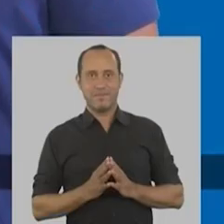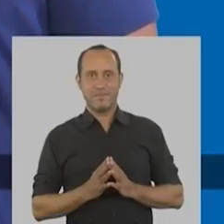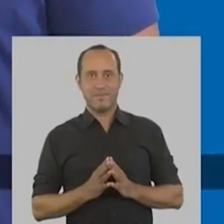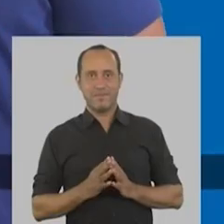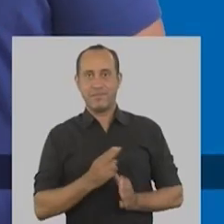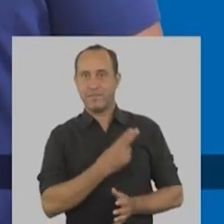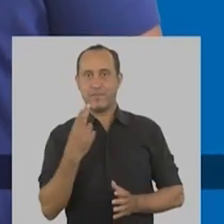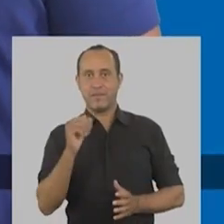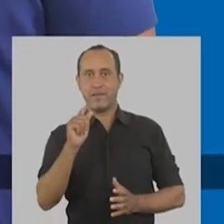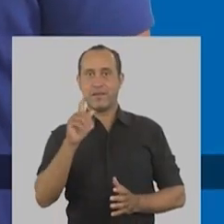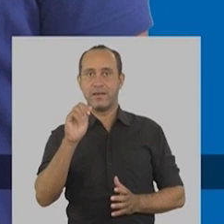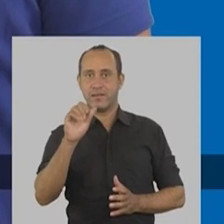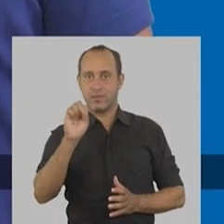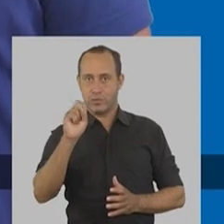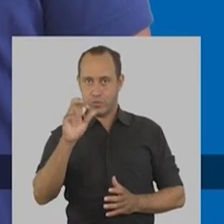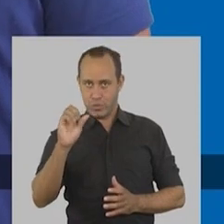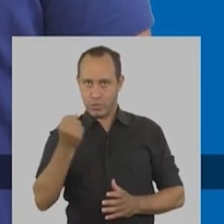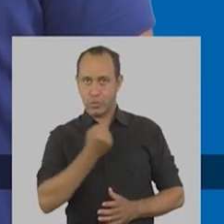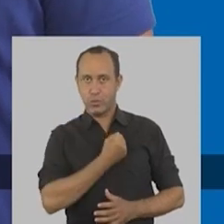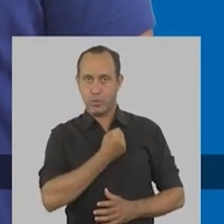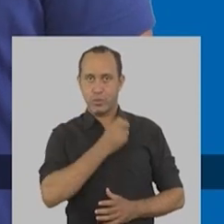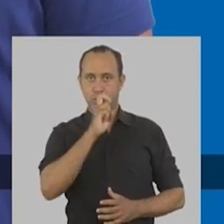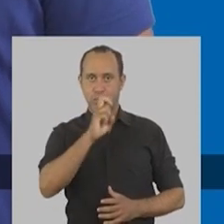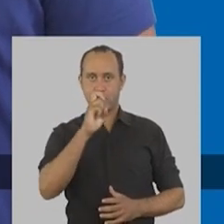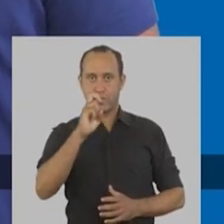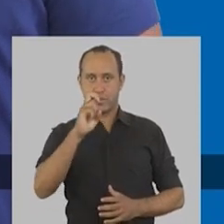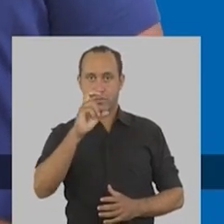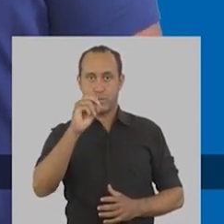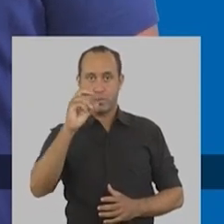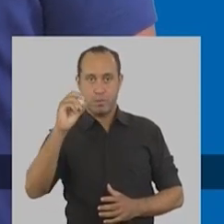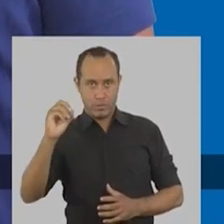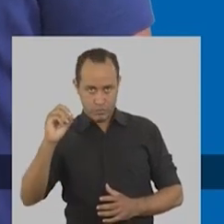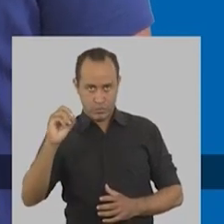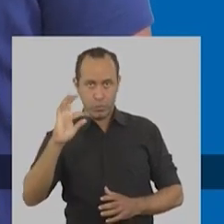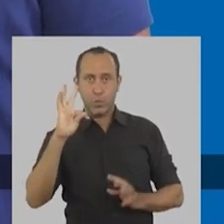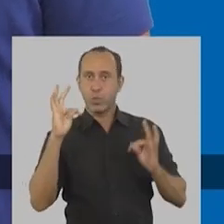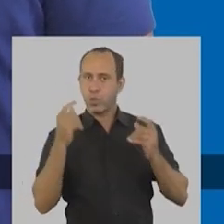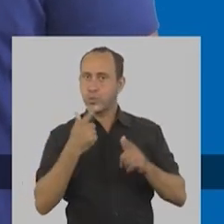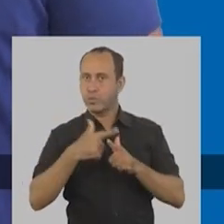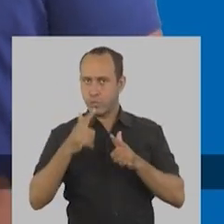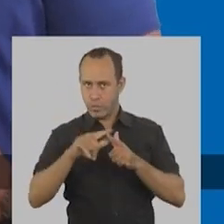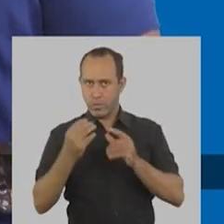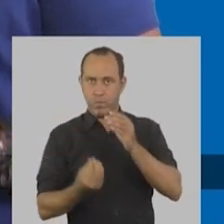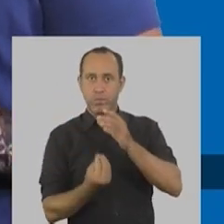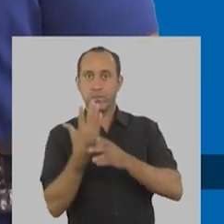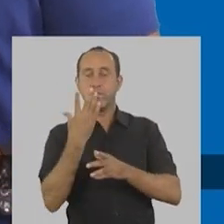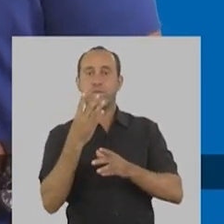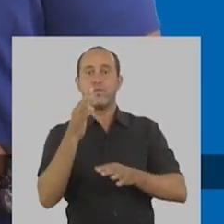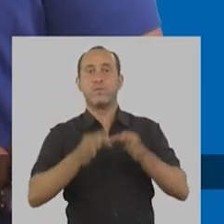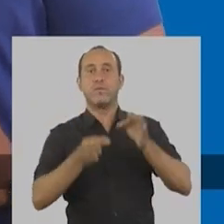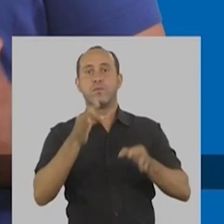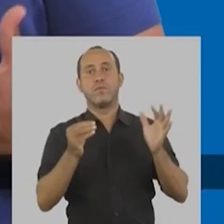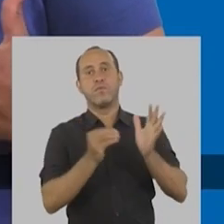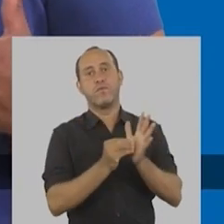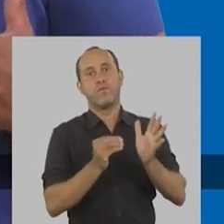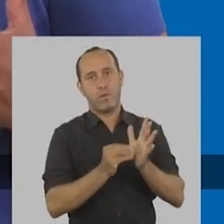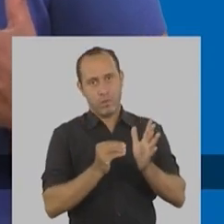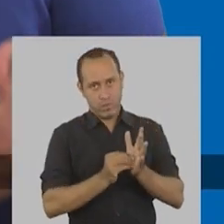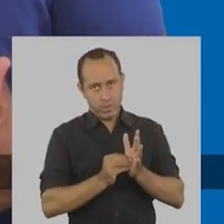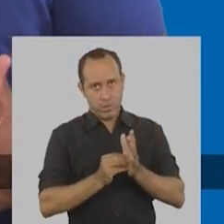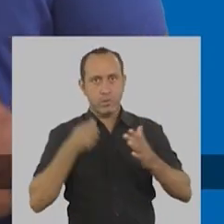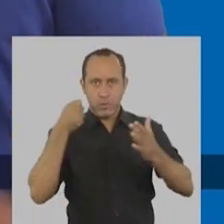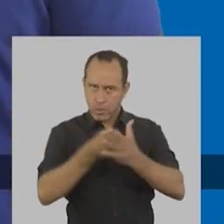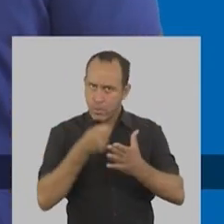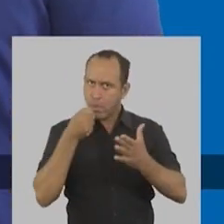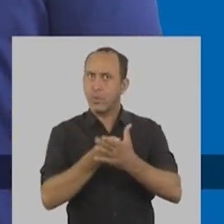Sou Alexandre Soares, número 55500. Todos os nossos problemas procedem da injustiça. Estamos aqui para